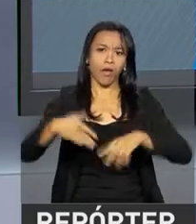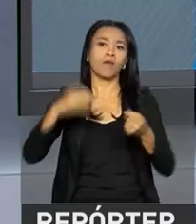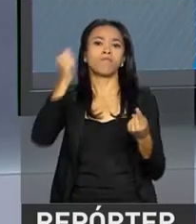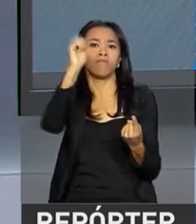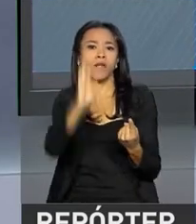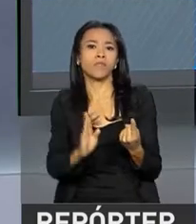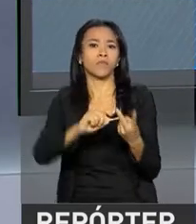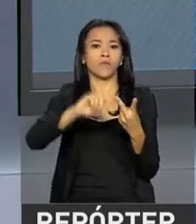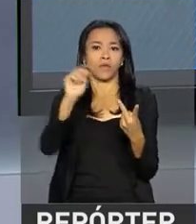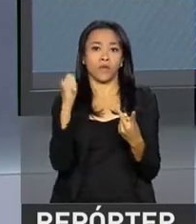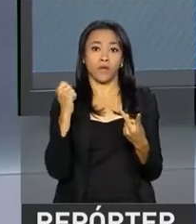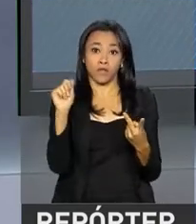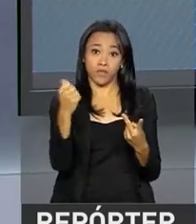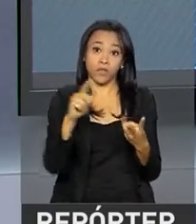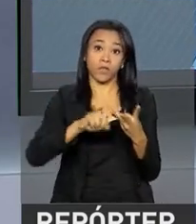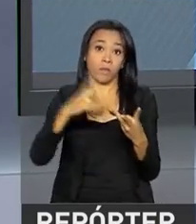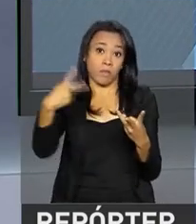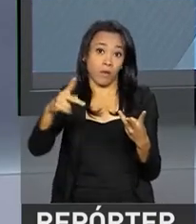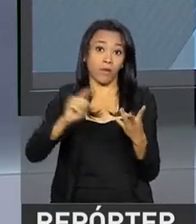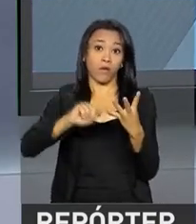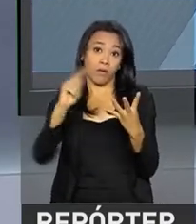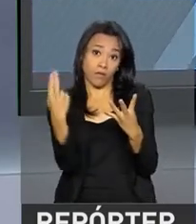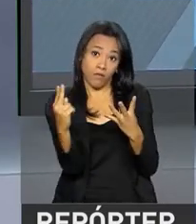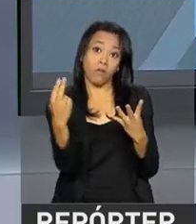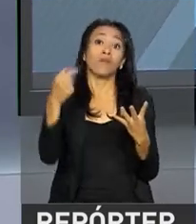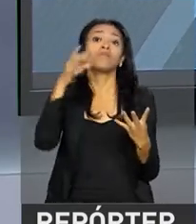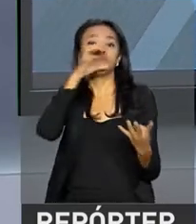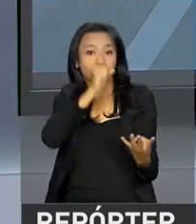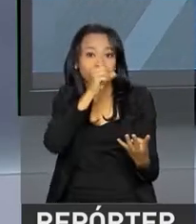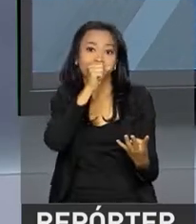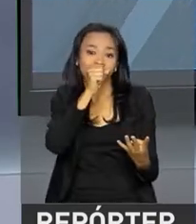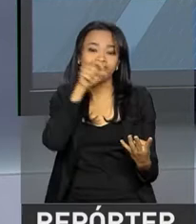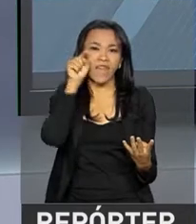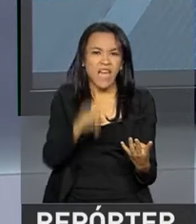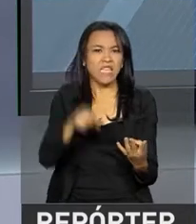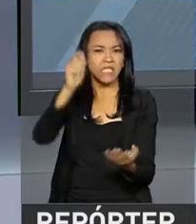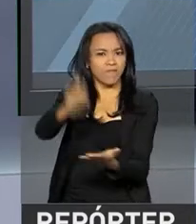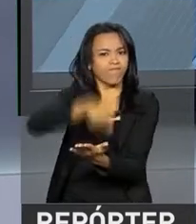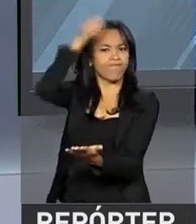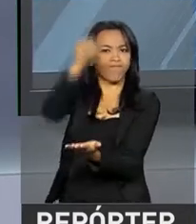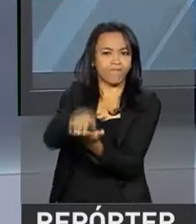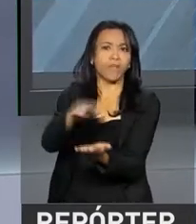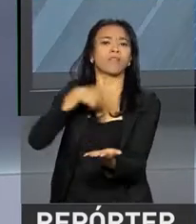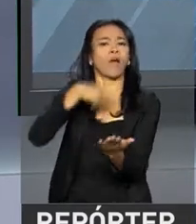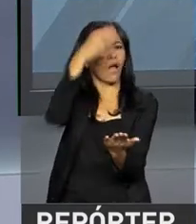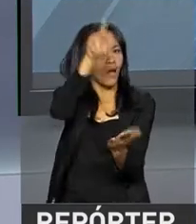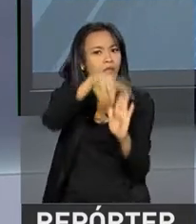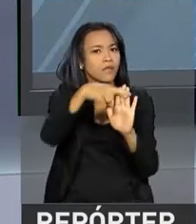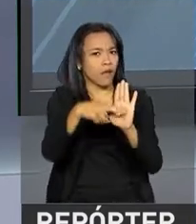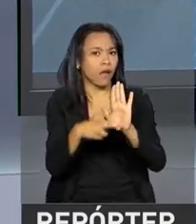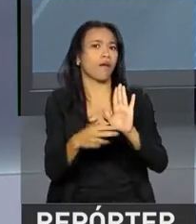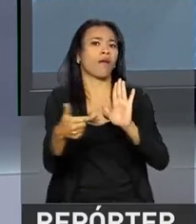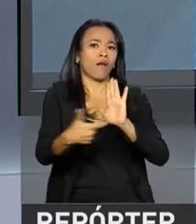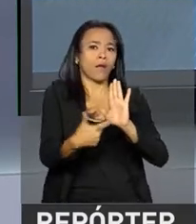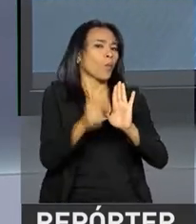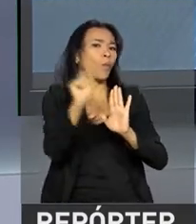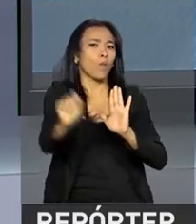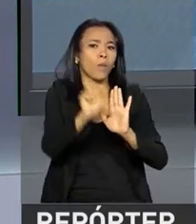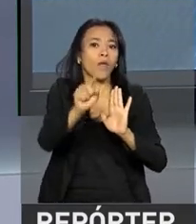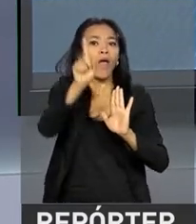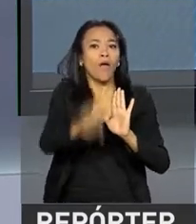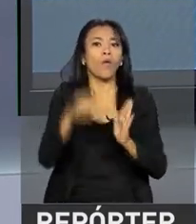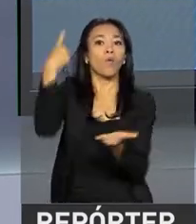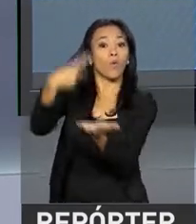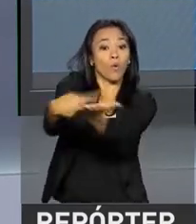Argentina, Paraguai e Uruguai no sábado. A sanção está prevista no protocolo de Ushuaia, que trata do